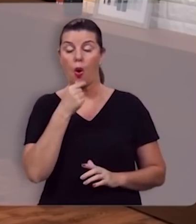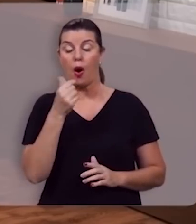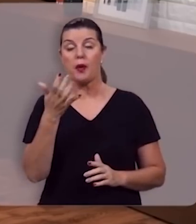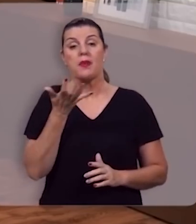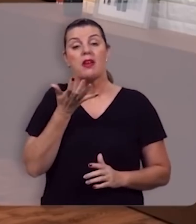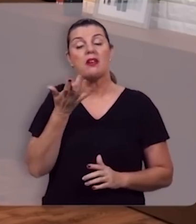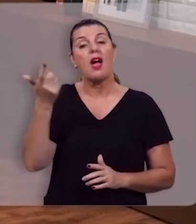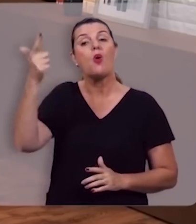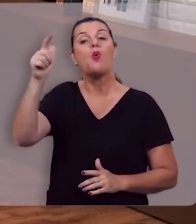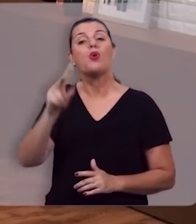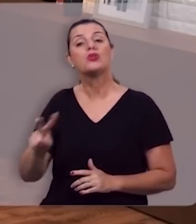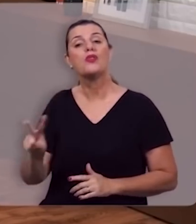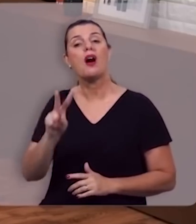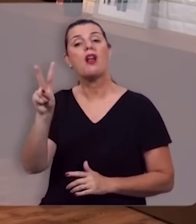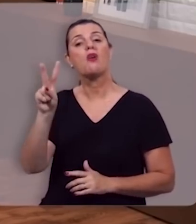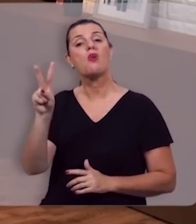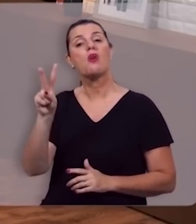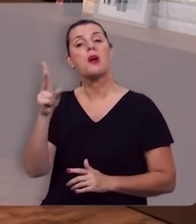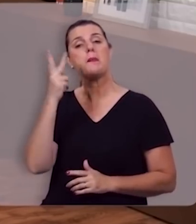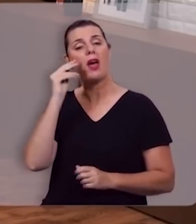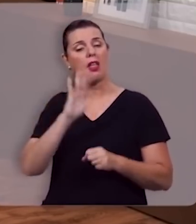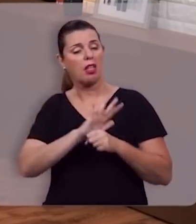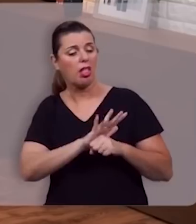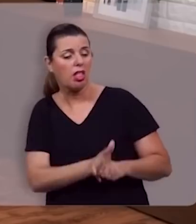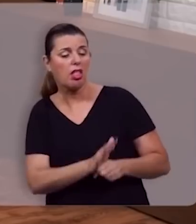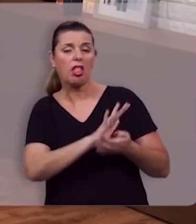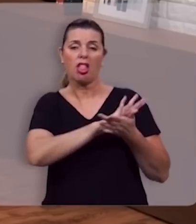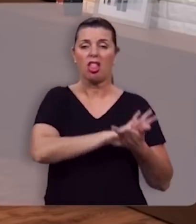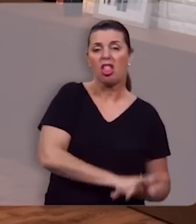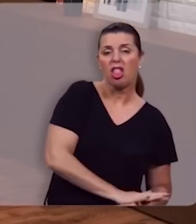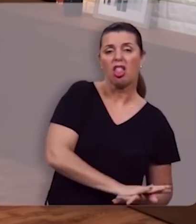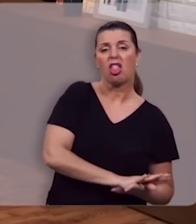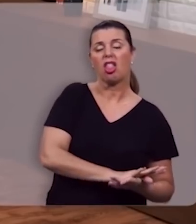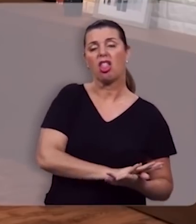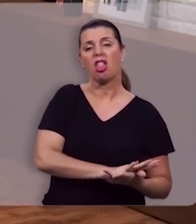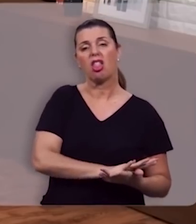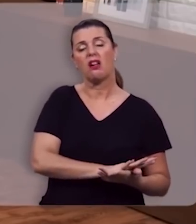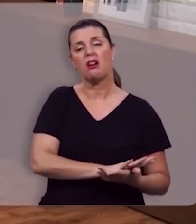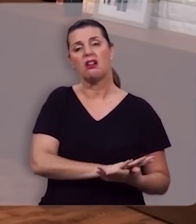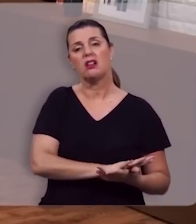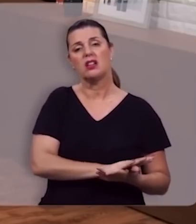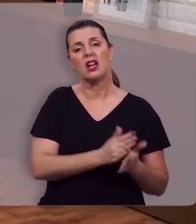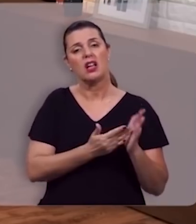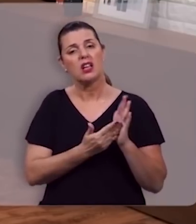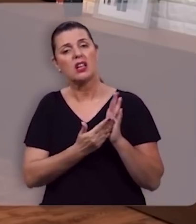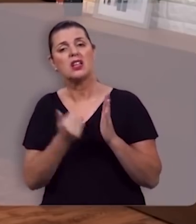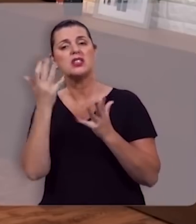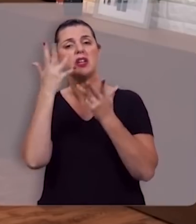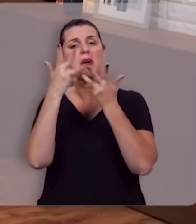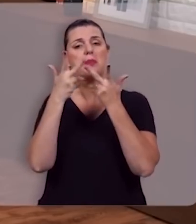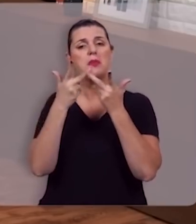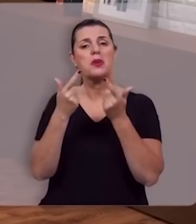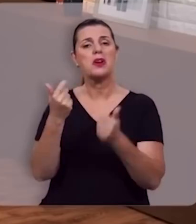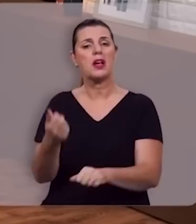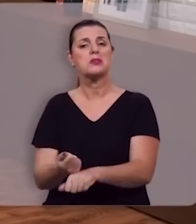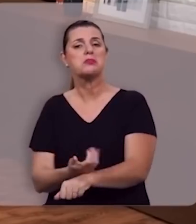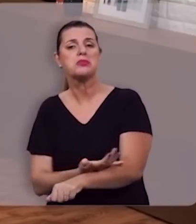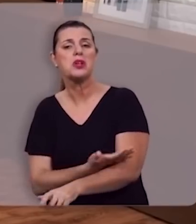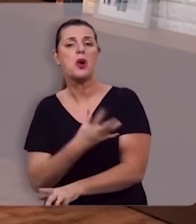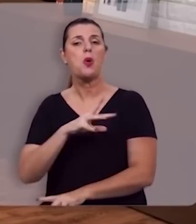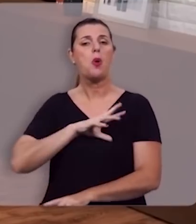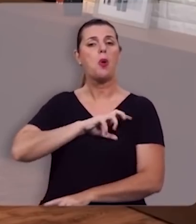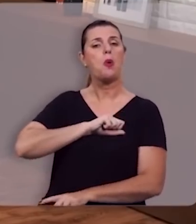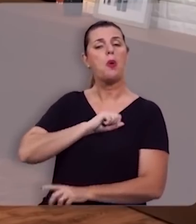outros valores que oprimem que massacram que tiram a beleza a poesia o